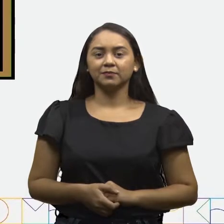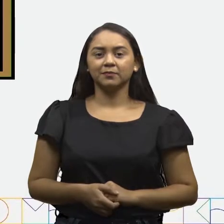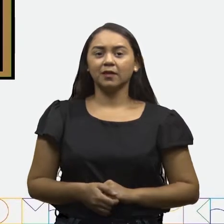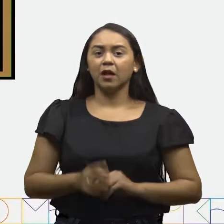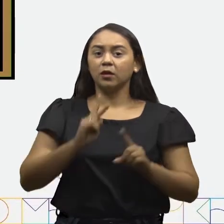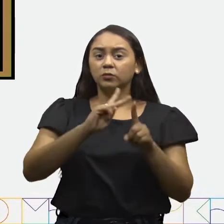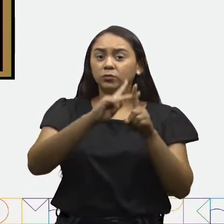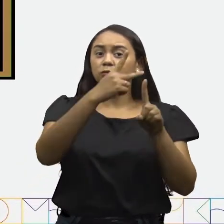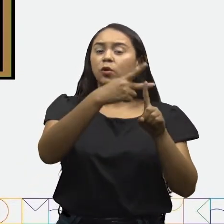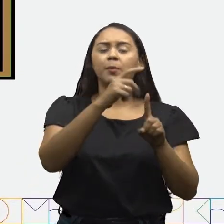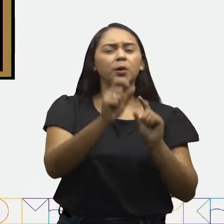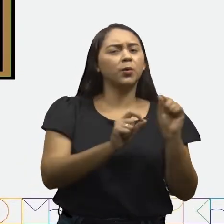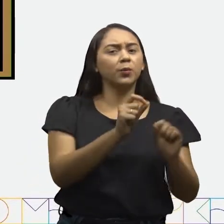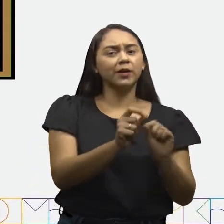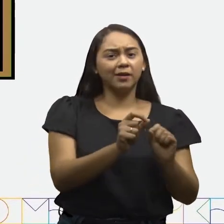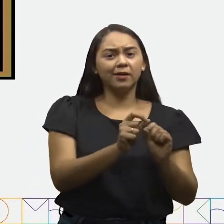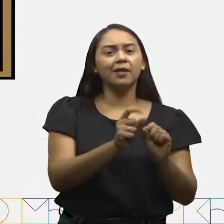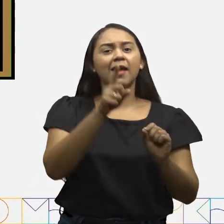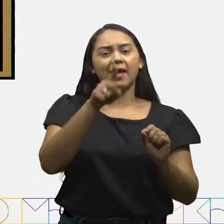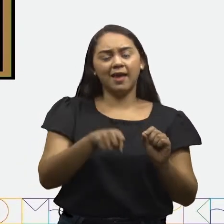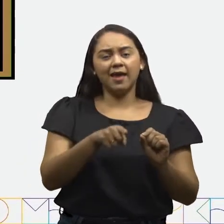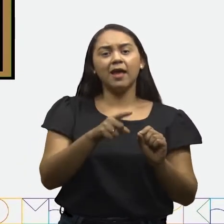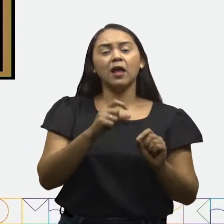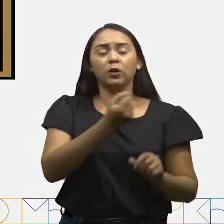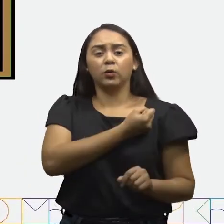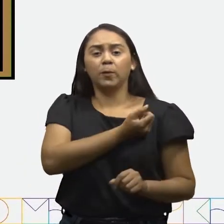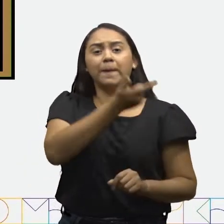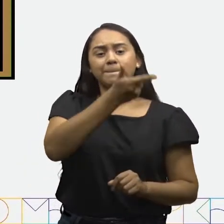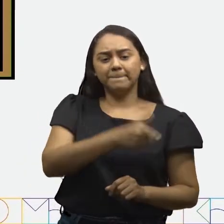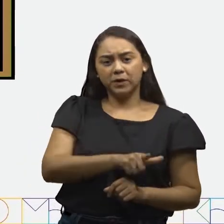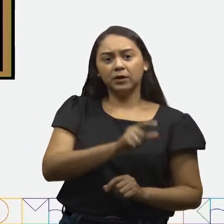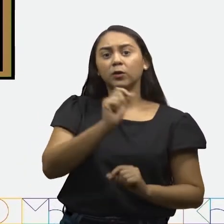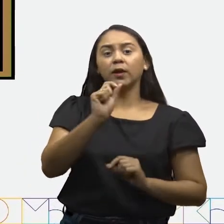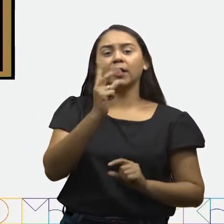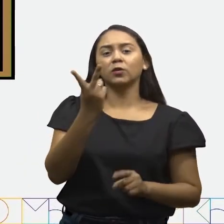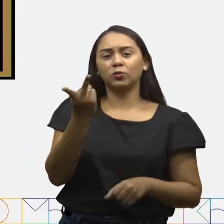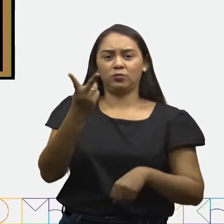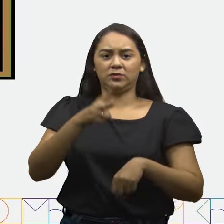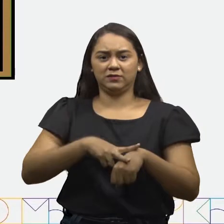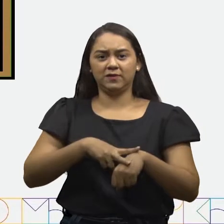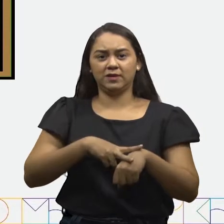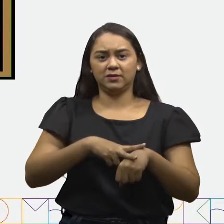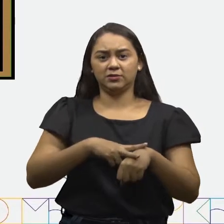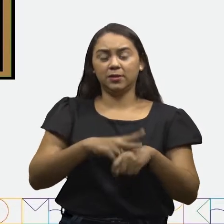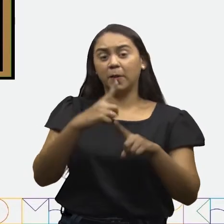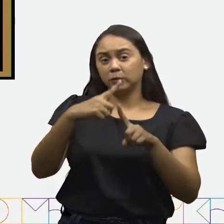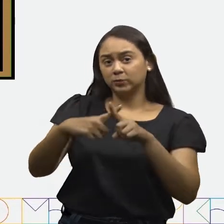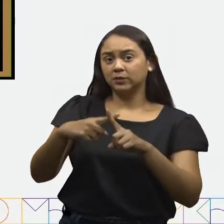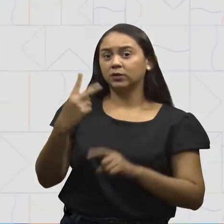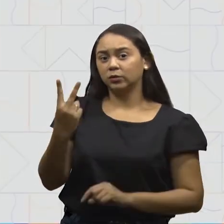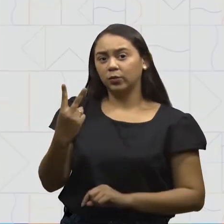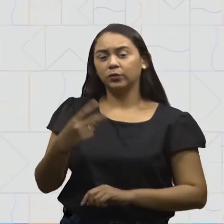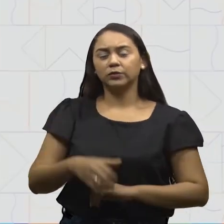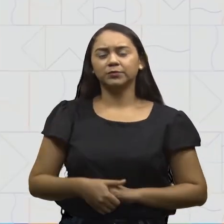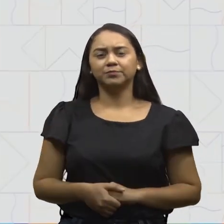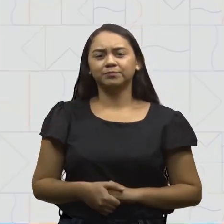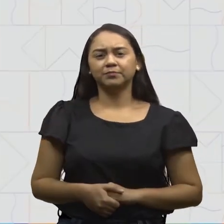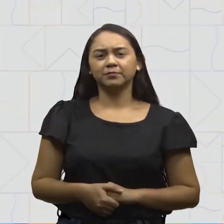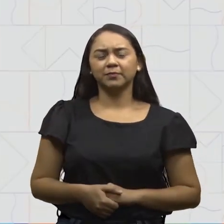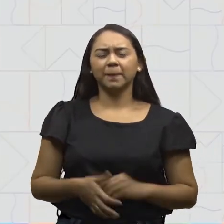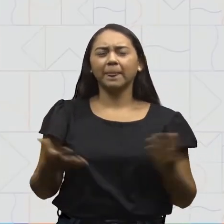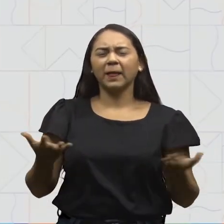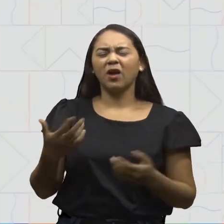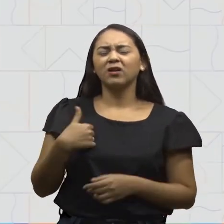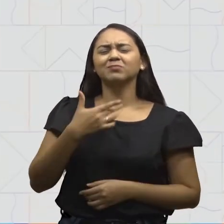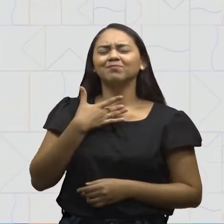O dobro nada mais é do que um número se repetindo duas vezes. Bateu uma